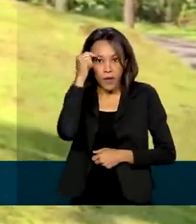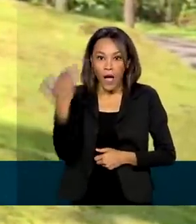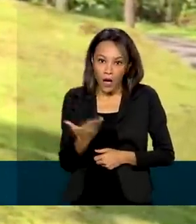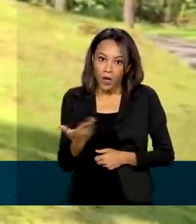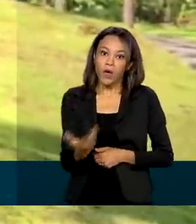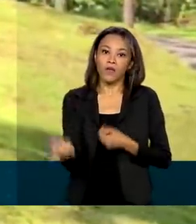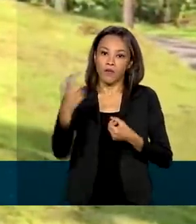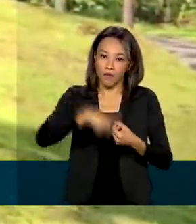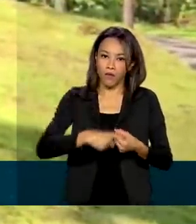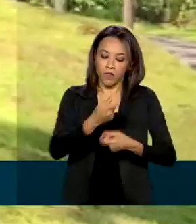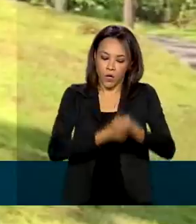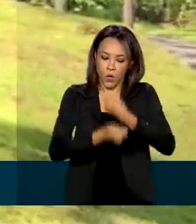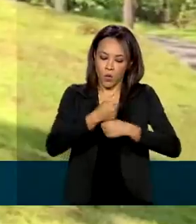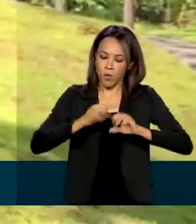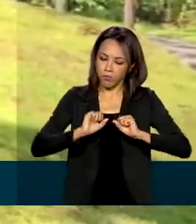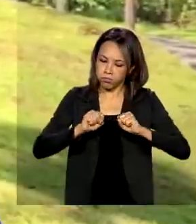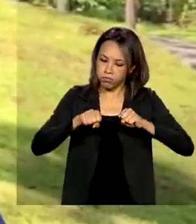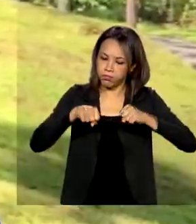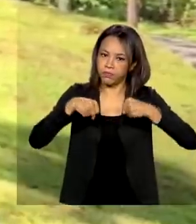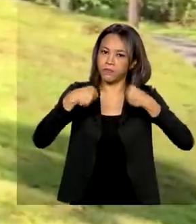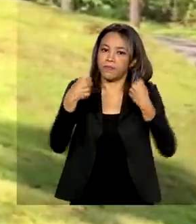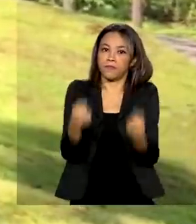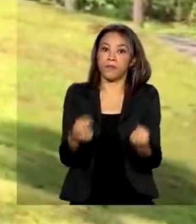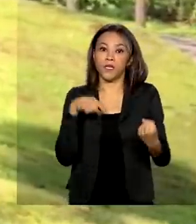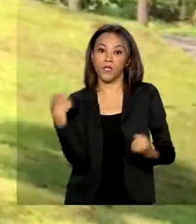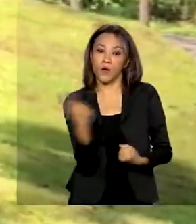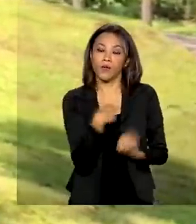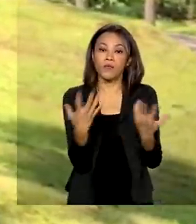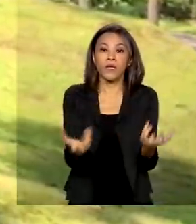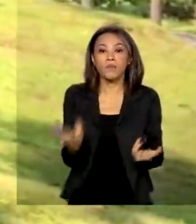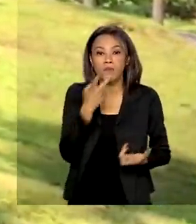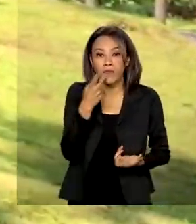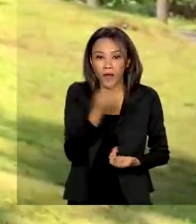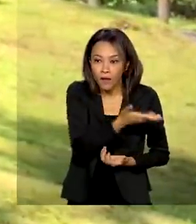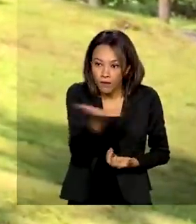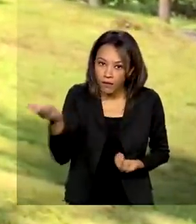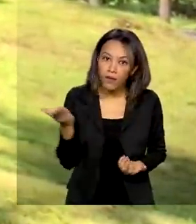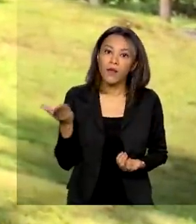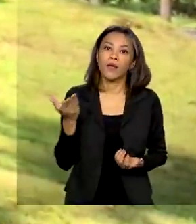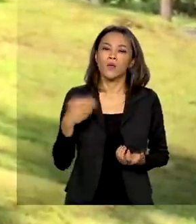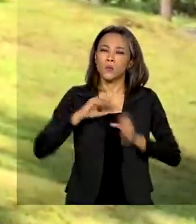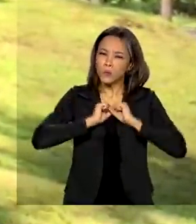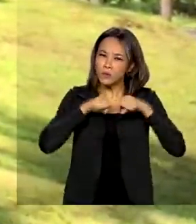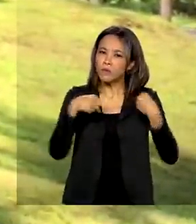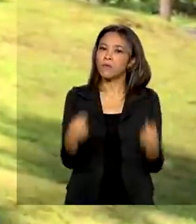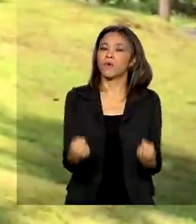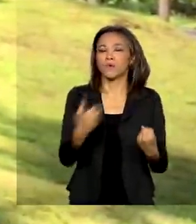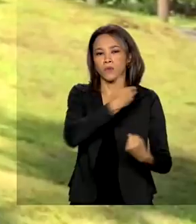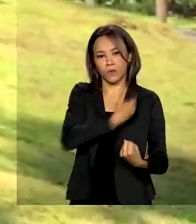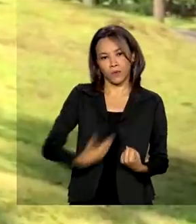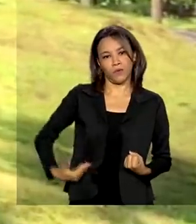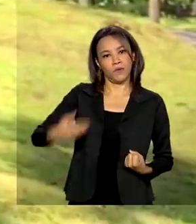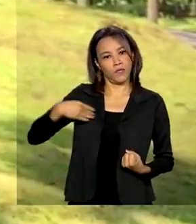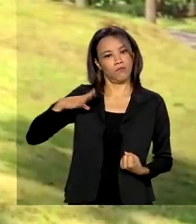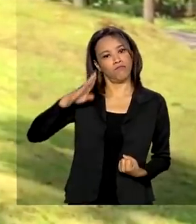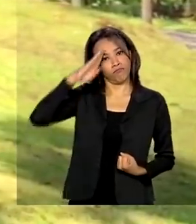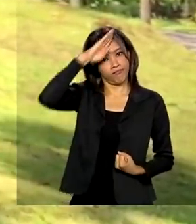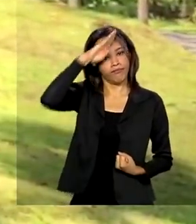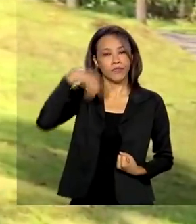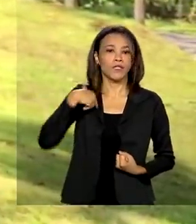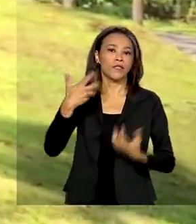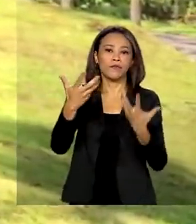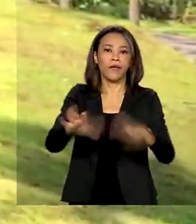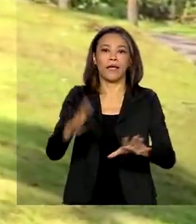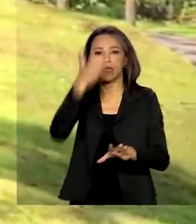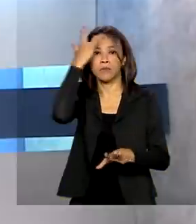ser retomada e nós queremos reafirmar a disposição e o esforço do governo Bolsonaro de não deixar